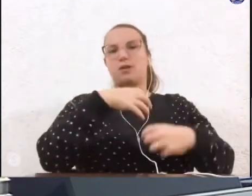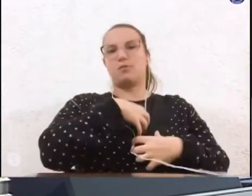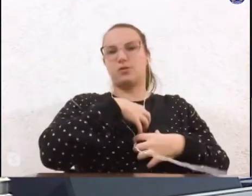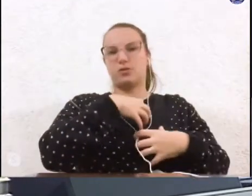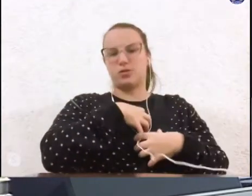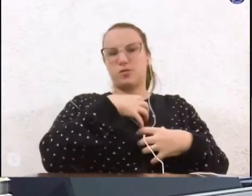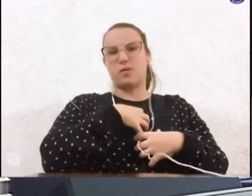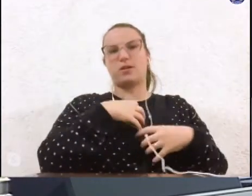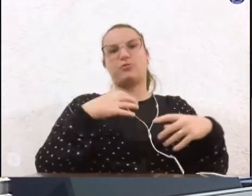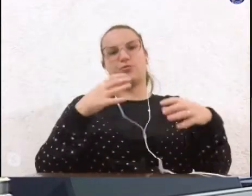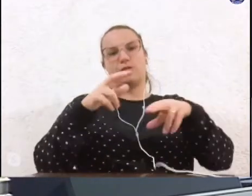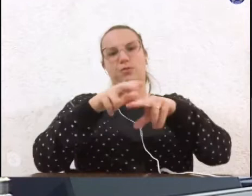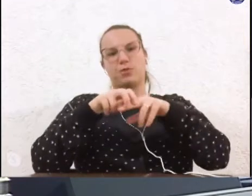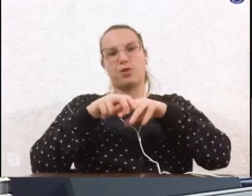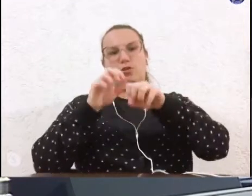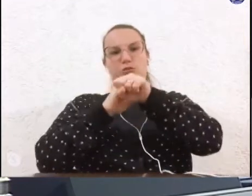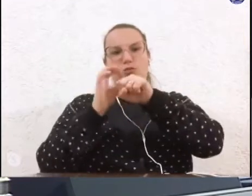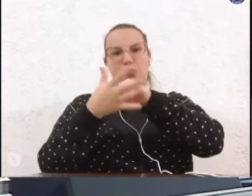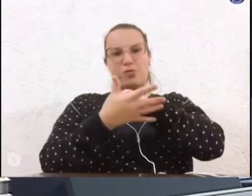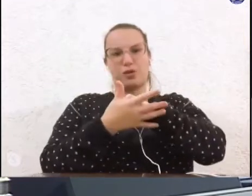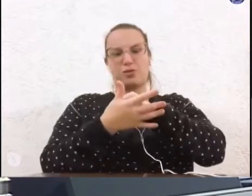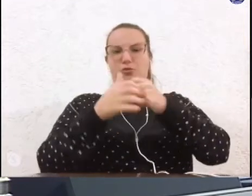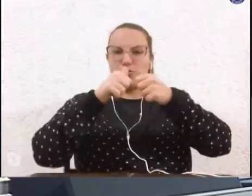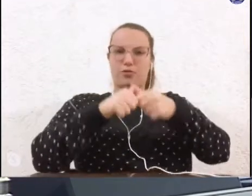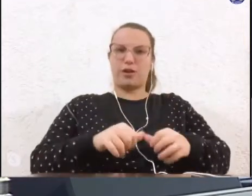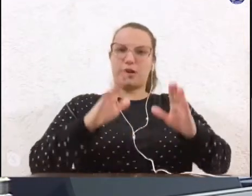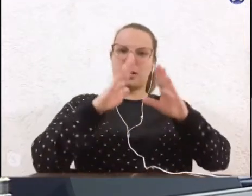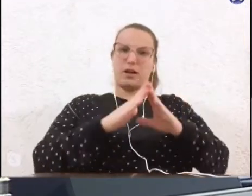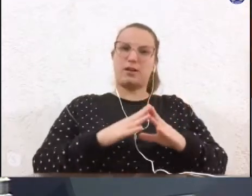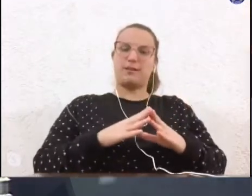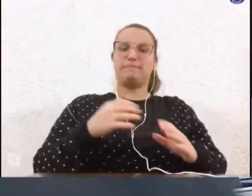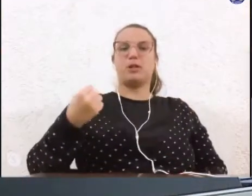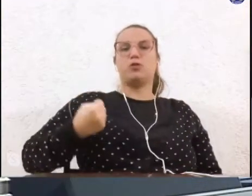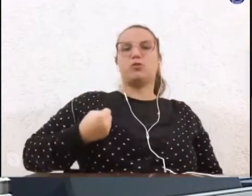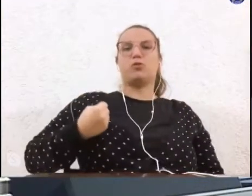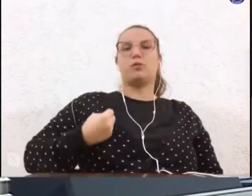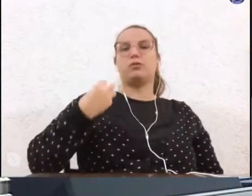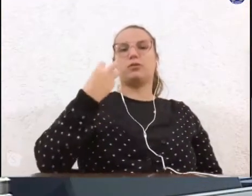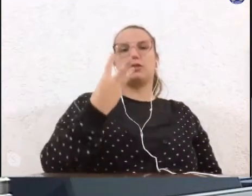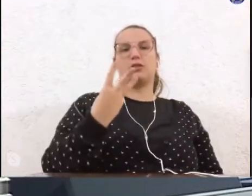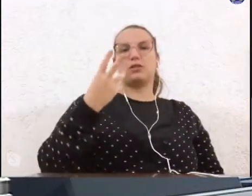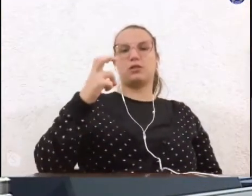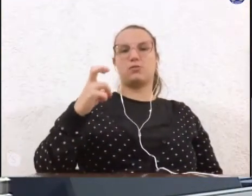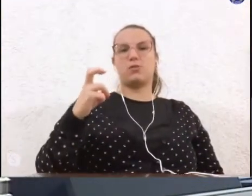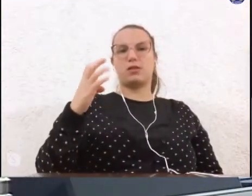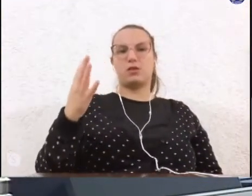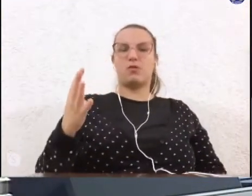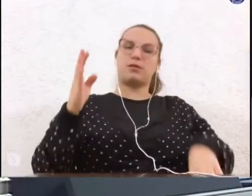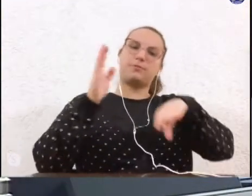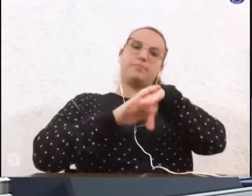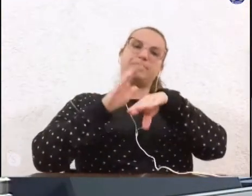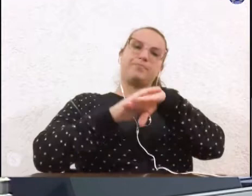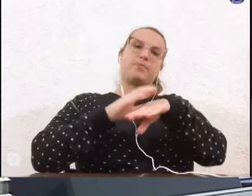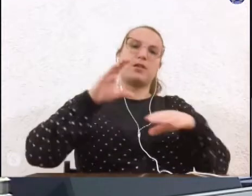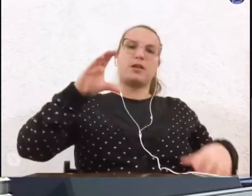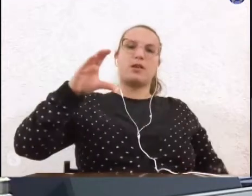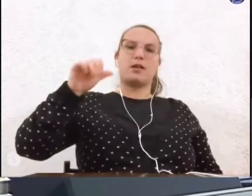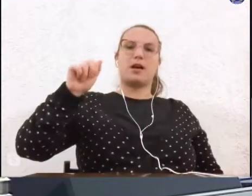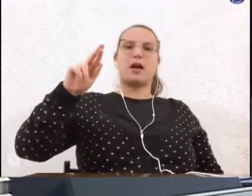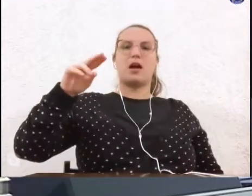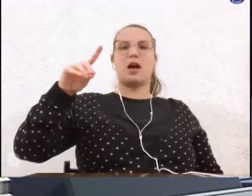o isolamento social. Número 354 de autoria do vereador Carlos Trigo